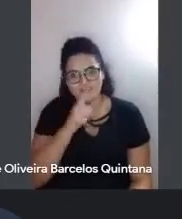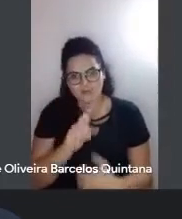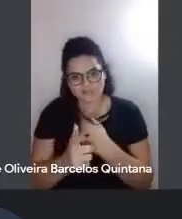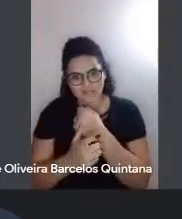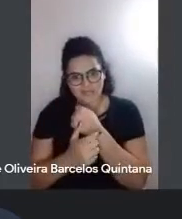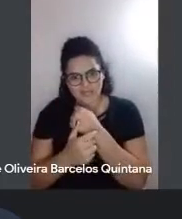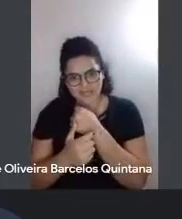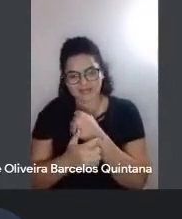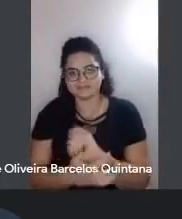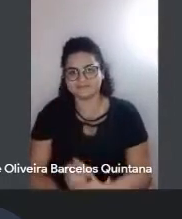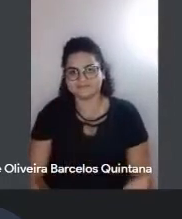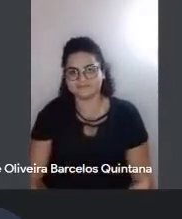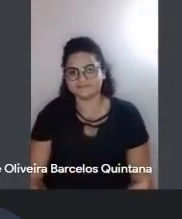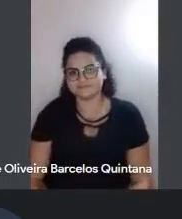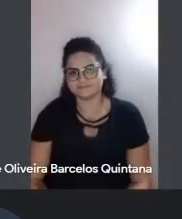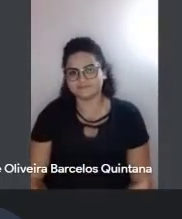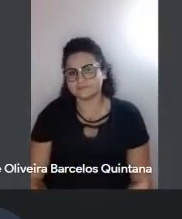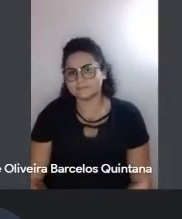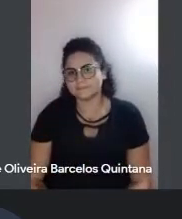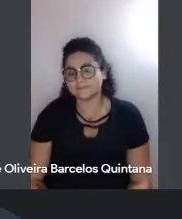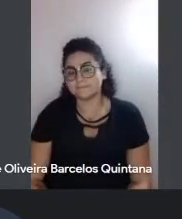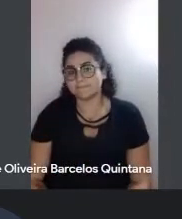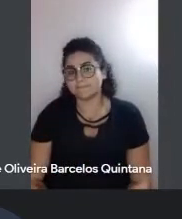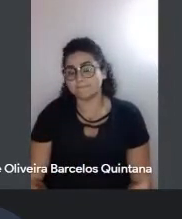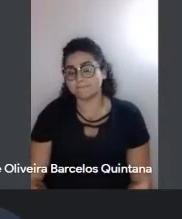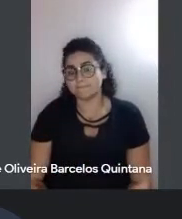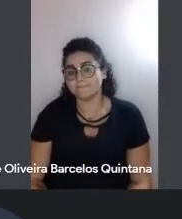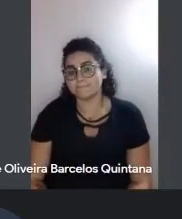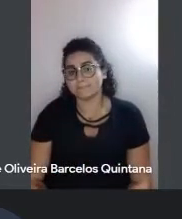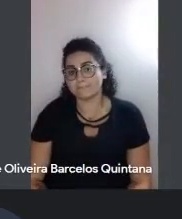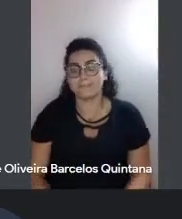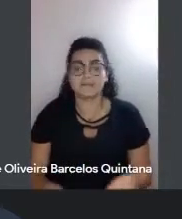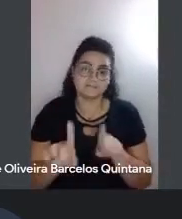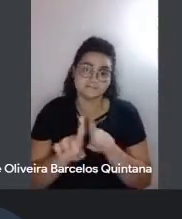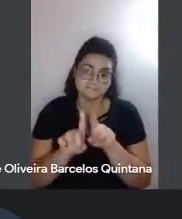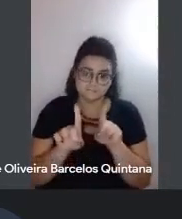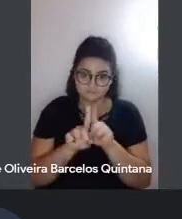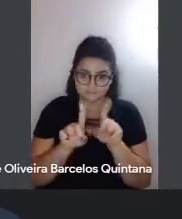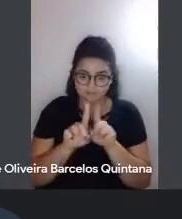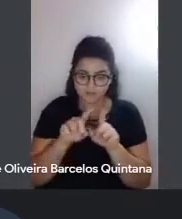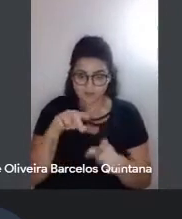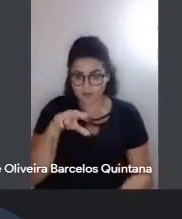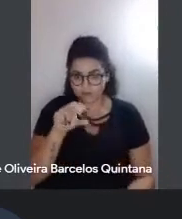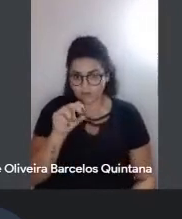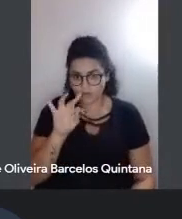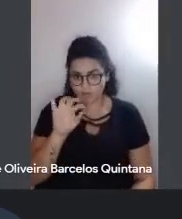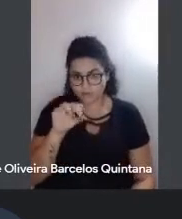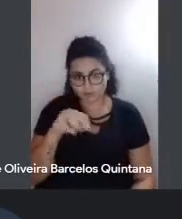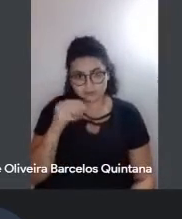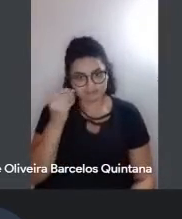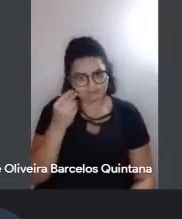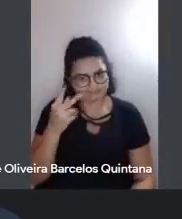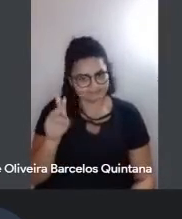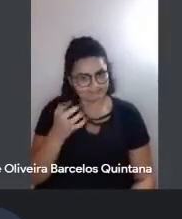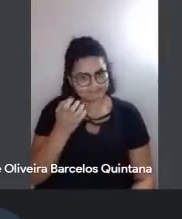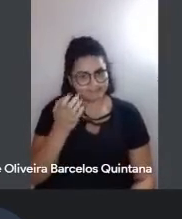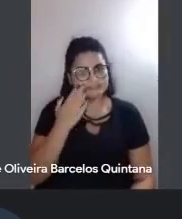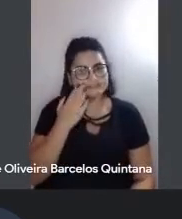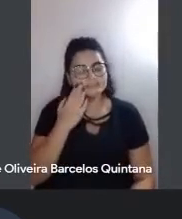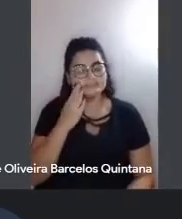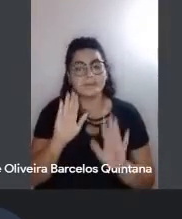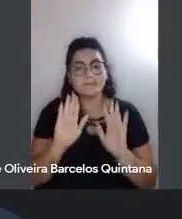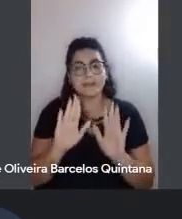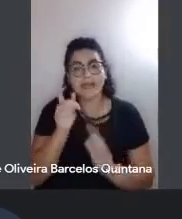Começa aí, né, Paulo? Bem, eu até queria ouvir o Noito porque é interessante isso, né? Os